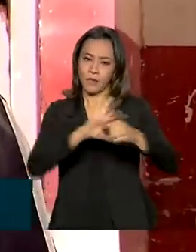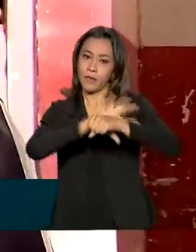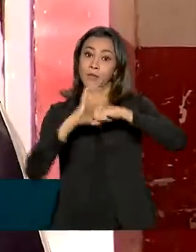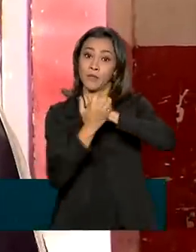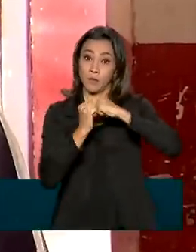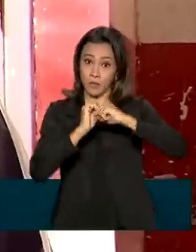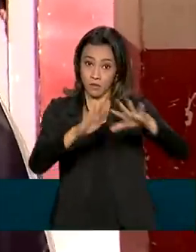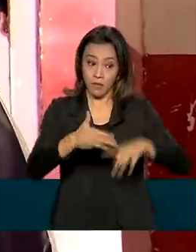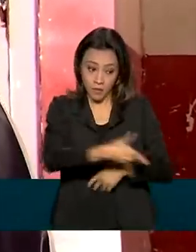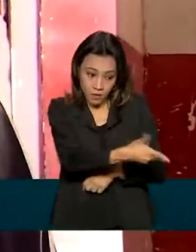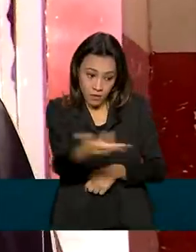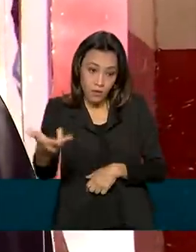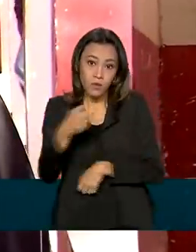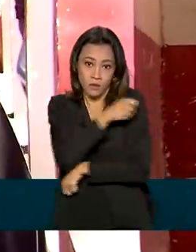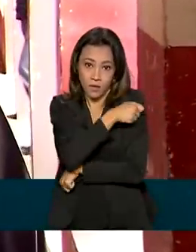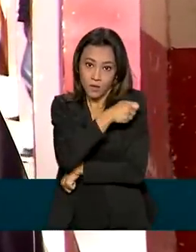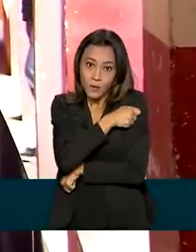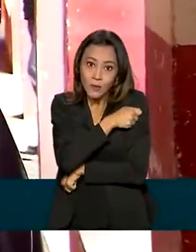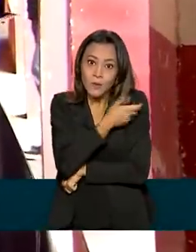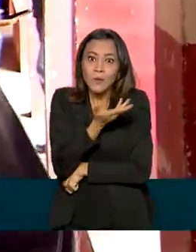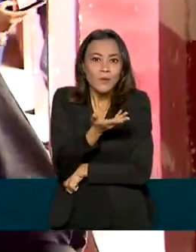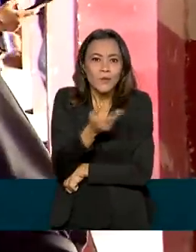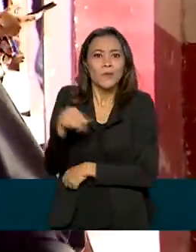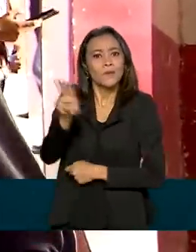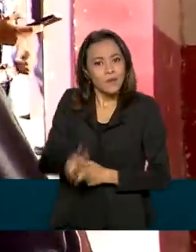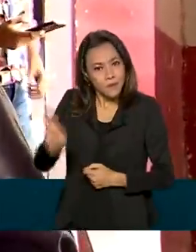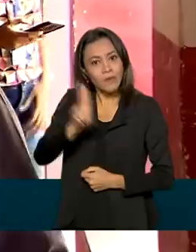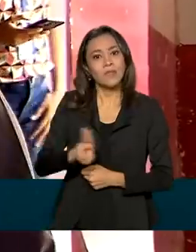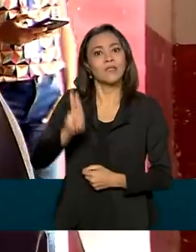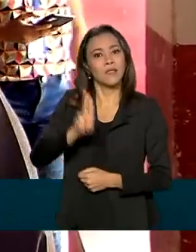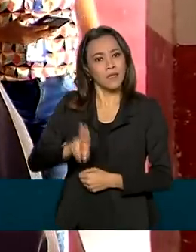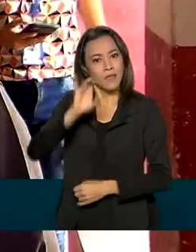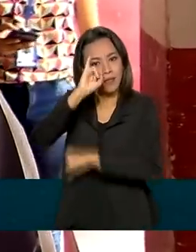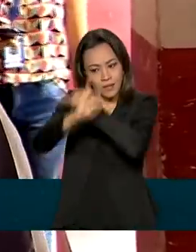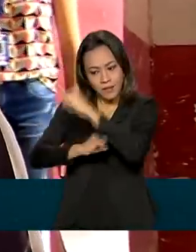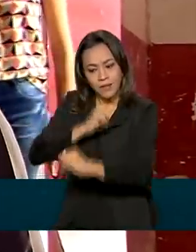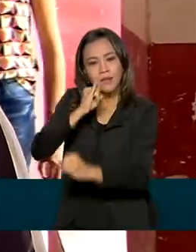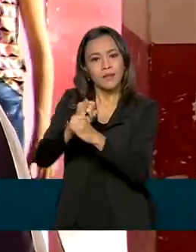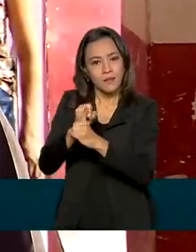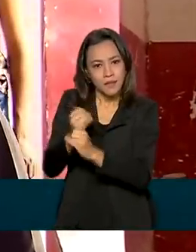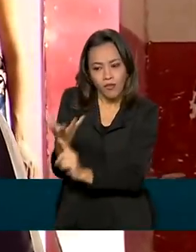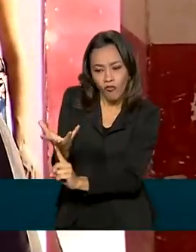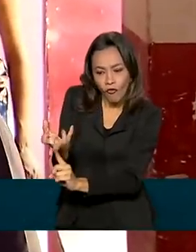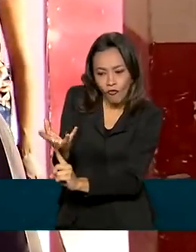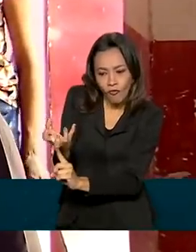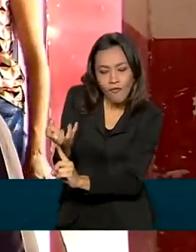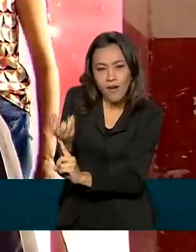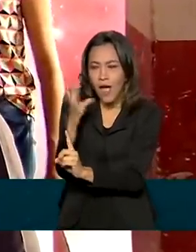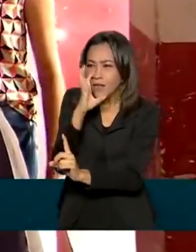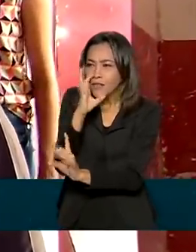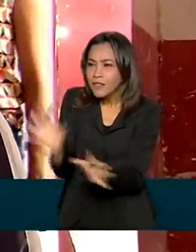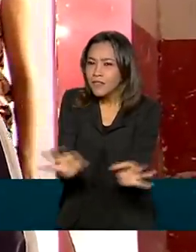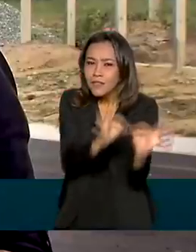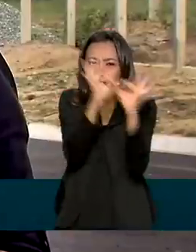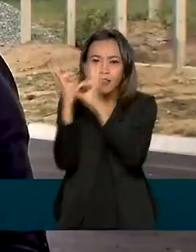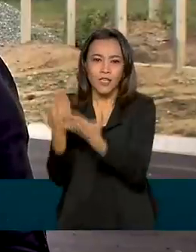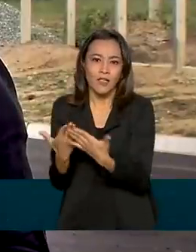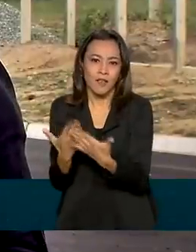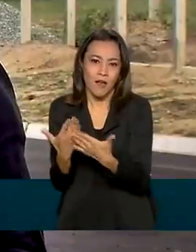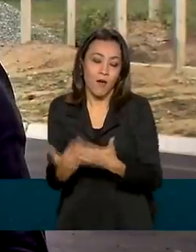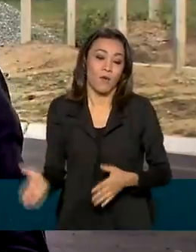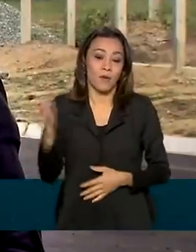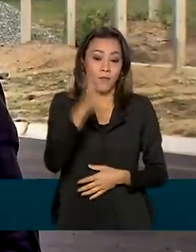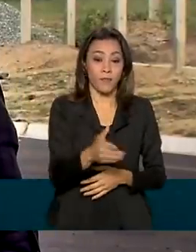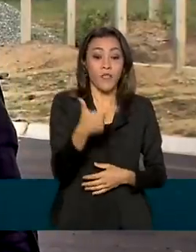alunos estão usando o roteador e assistindo às aulas online. Com